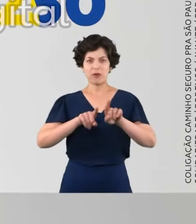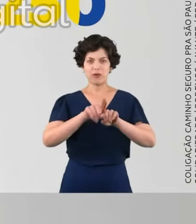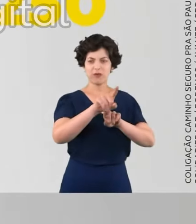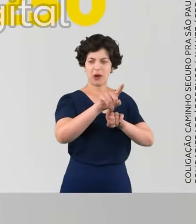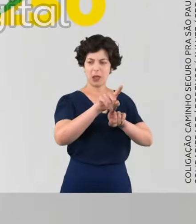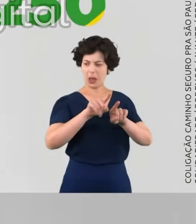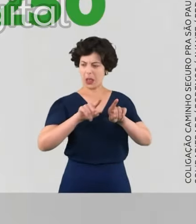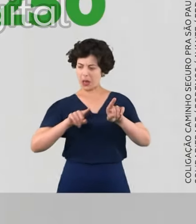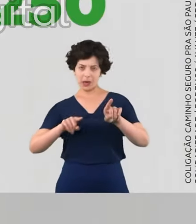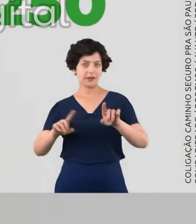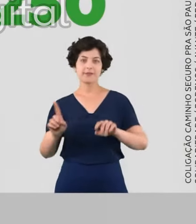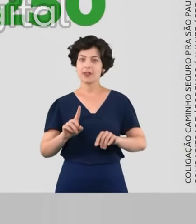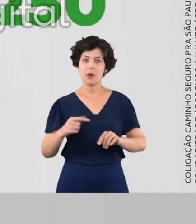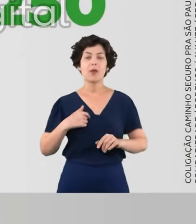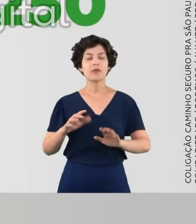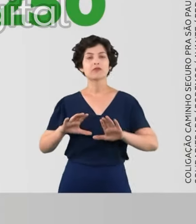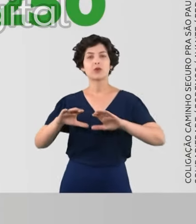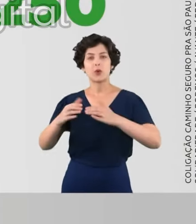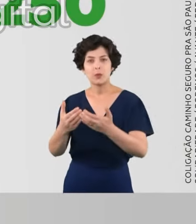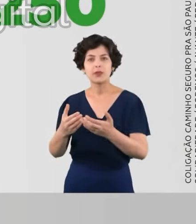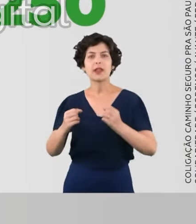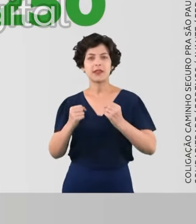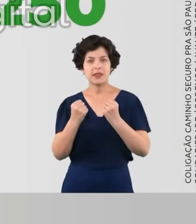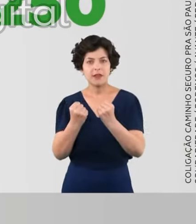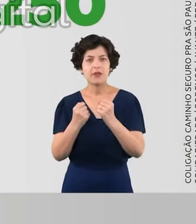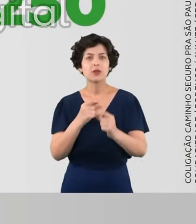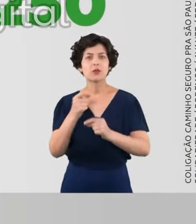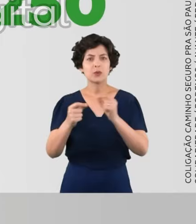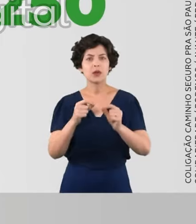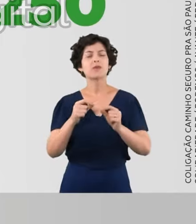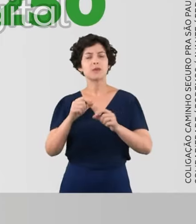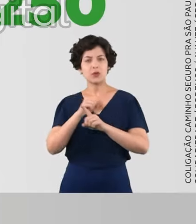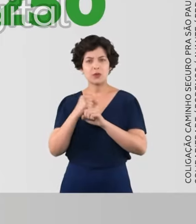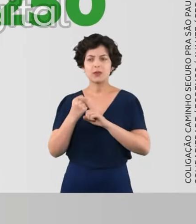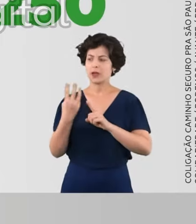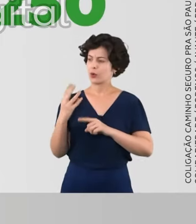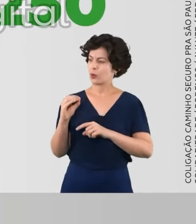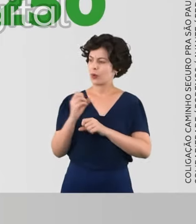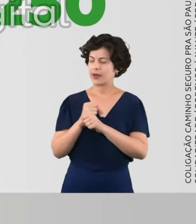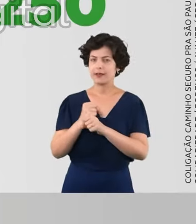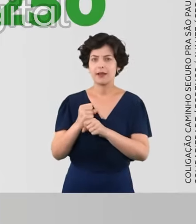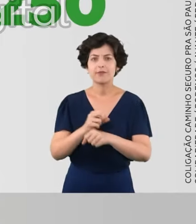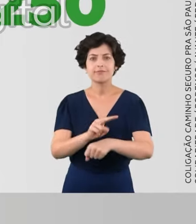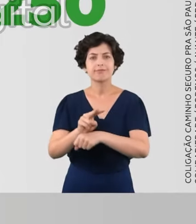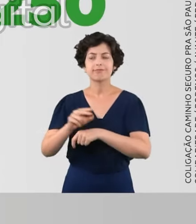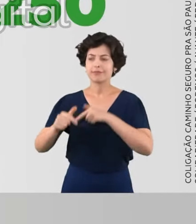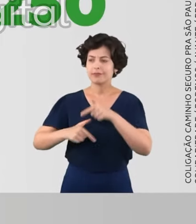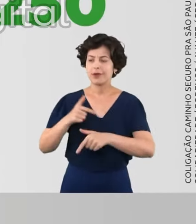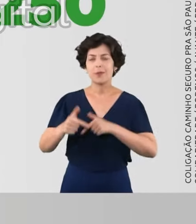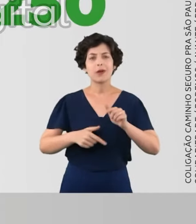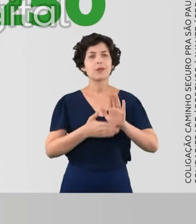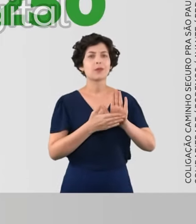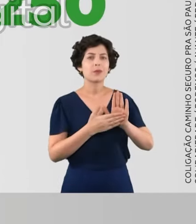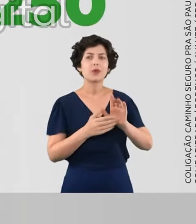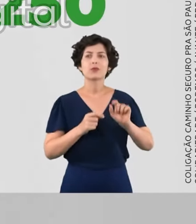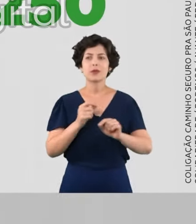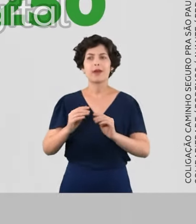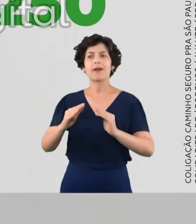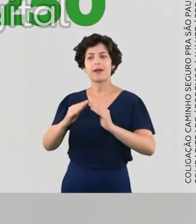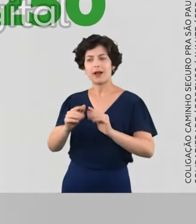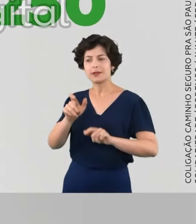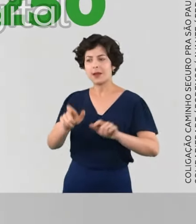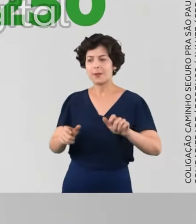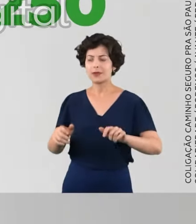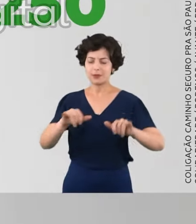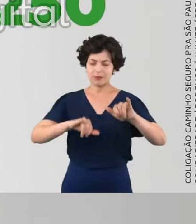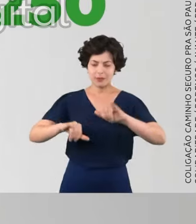Foguete não dá ré. Sou Luizão da comunidade, defendo a bandeira do social há mais de 40 anos, trabalho com projeto